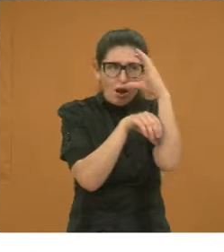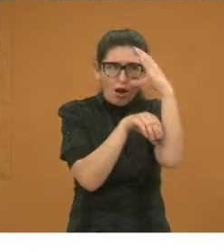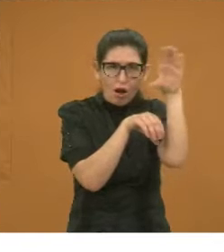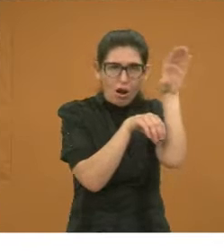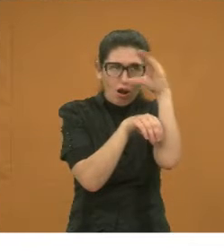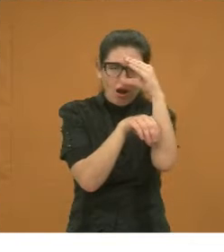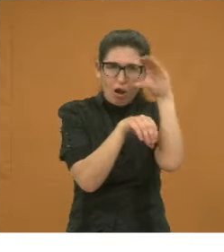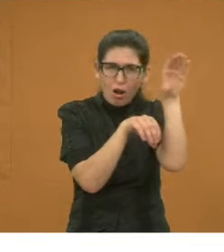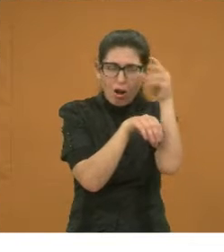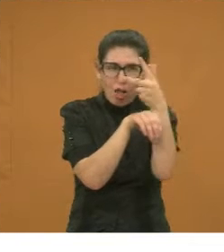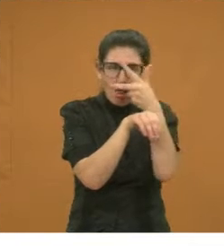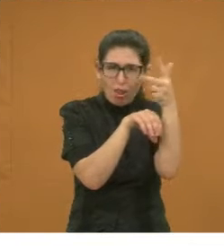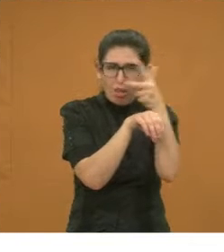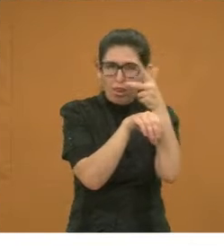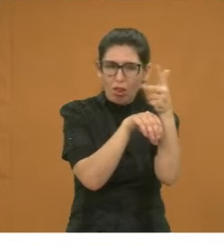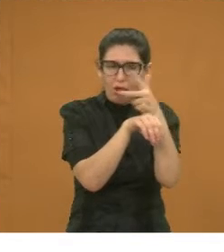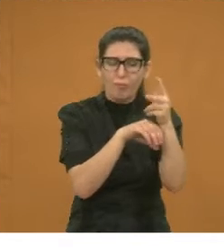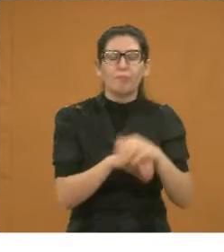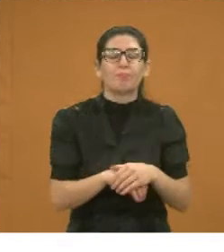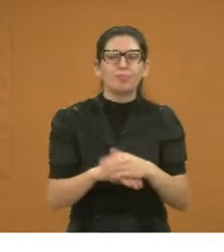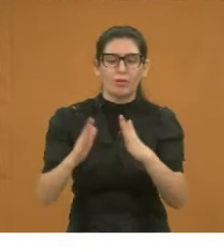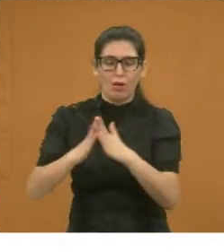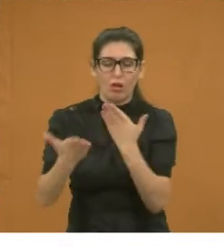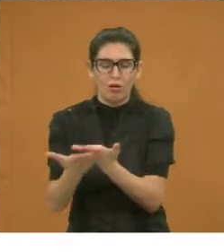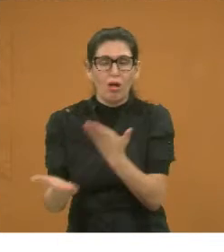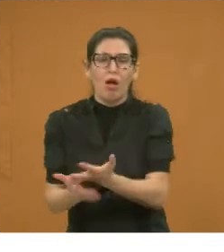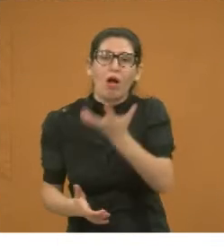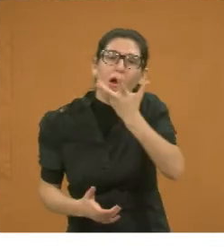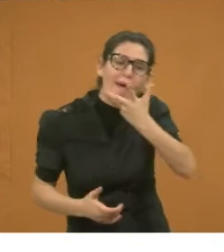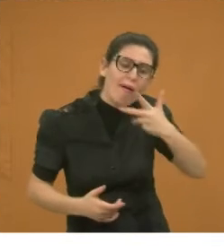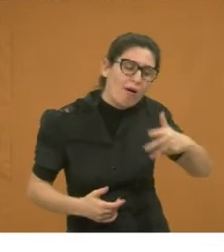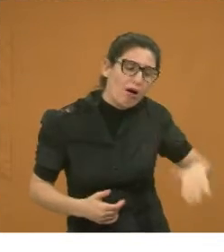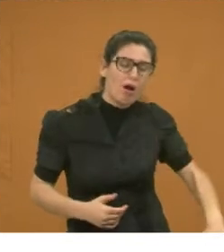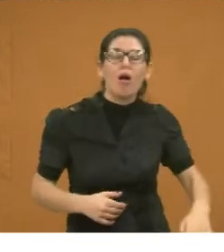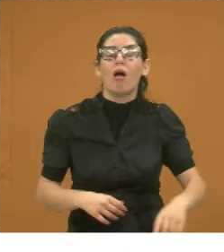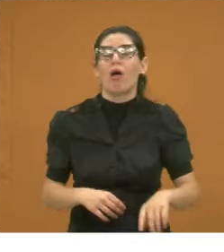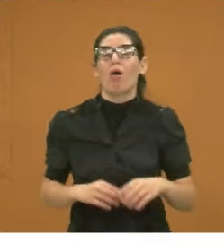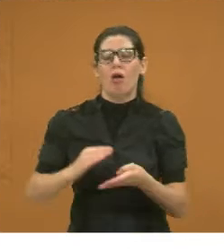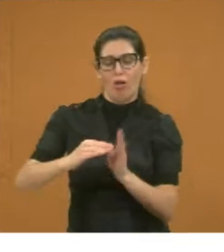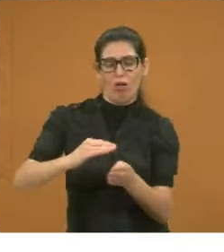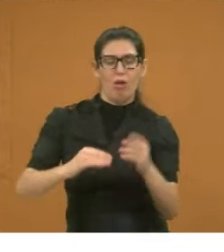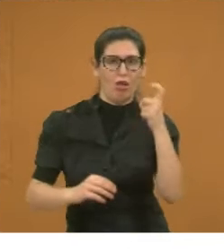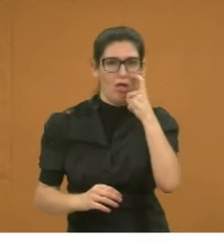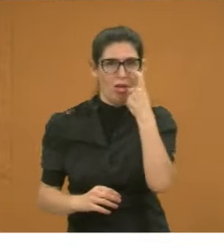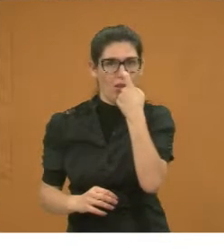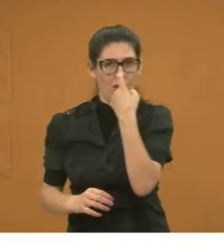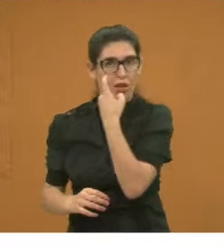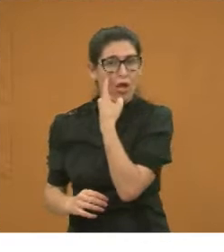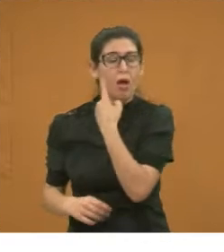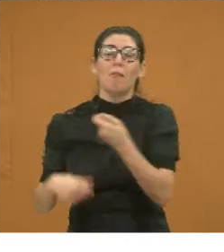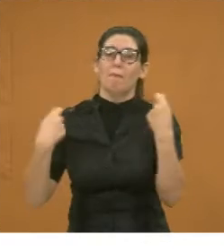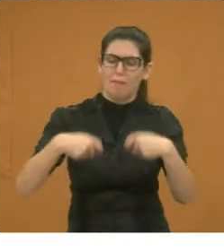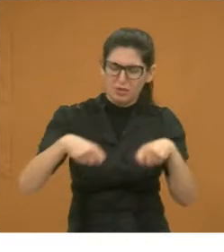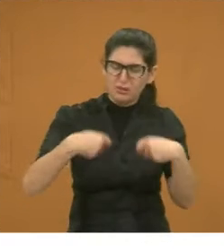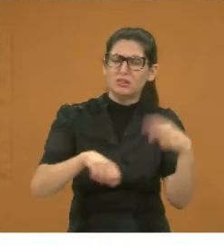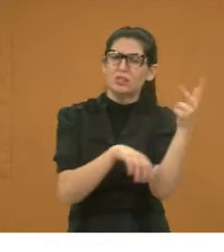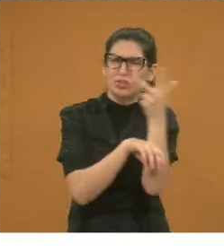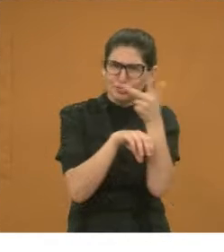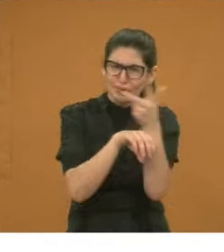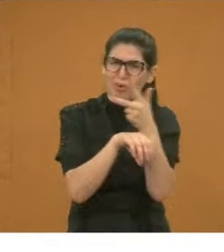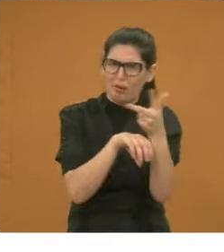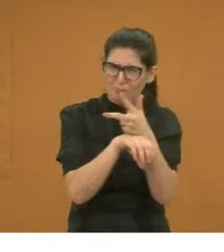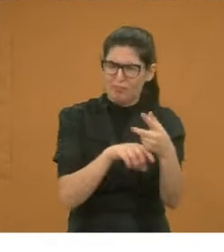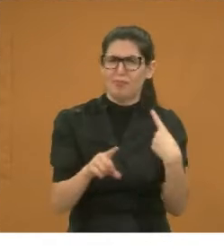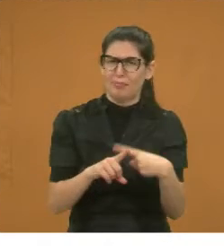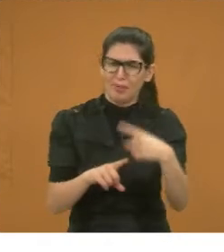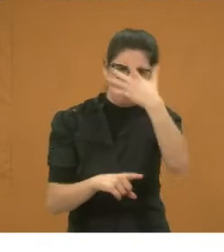de monitoramento nas creches e escolas no bairro Parque Minha Lua. Tem que ter essas câmara lá. Porque